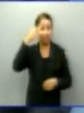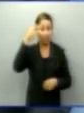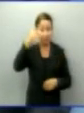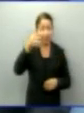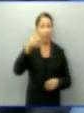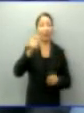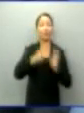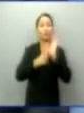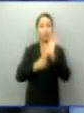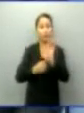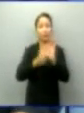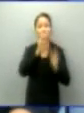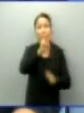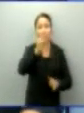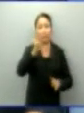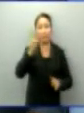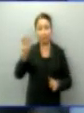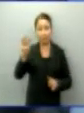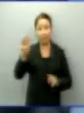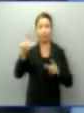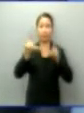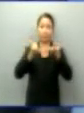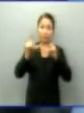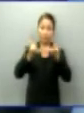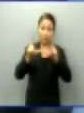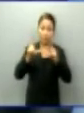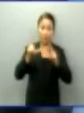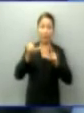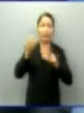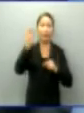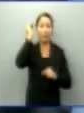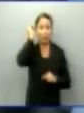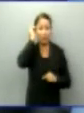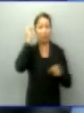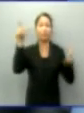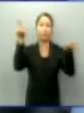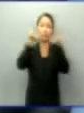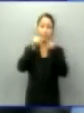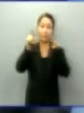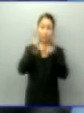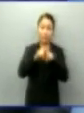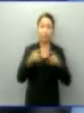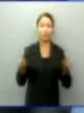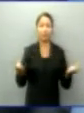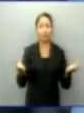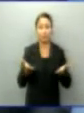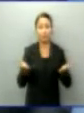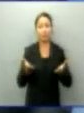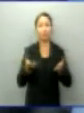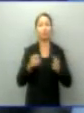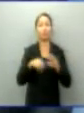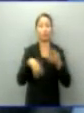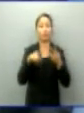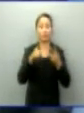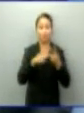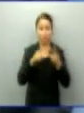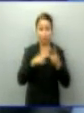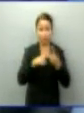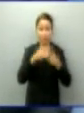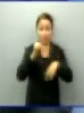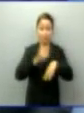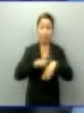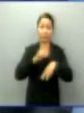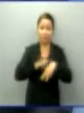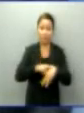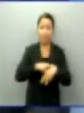CBN Cuiabá e pelo portal gazetadigital.com.br. Conforme definido em sorteio, neste bloco, quem começa a